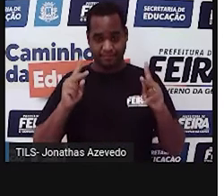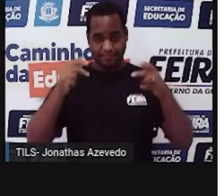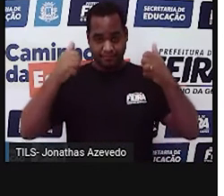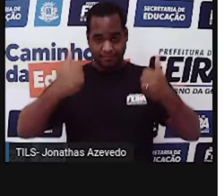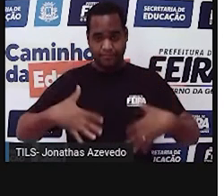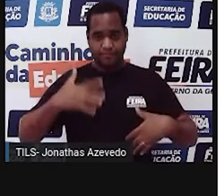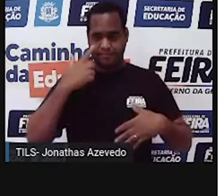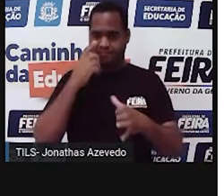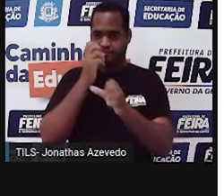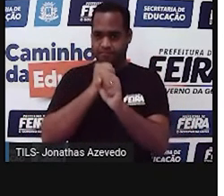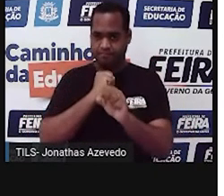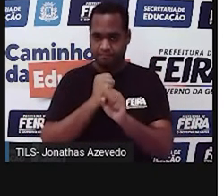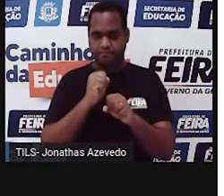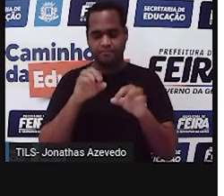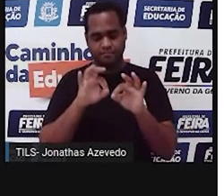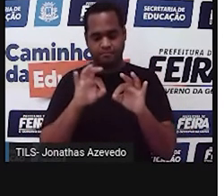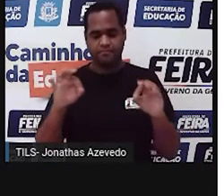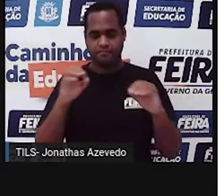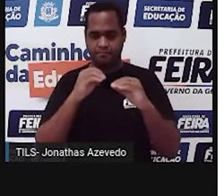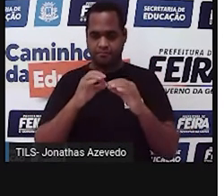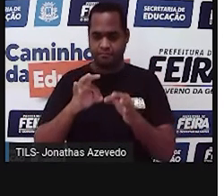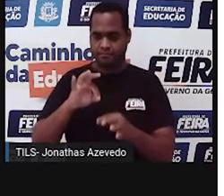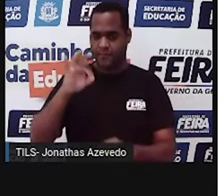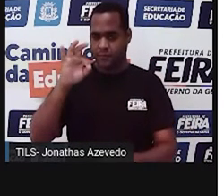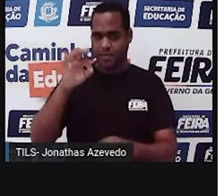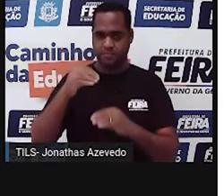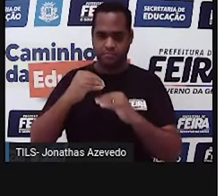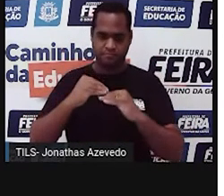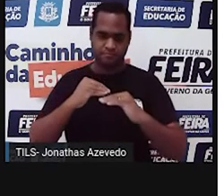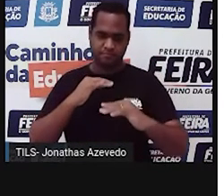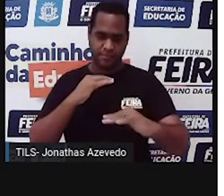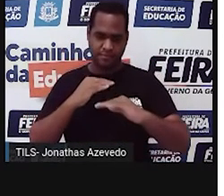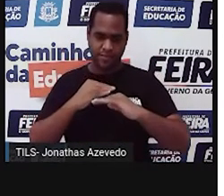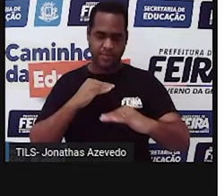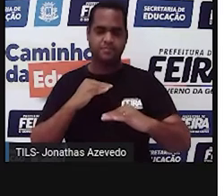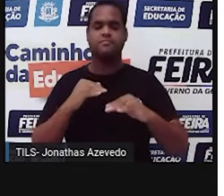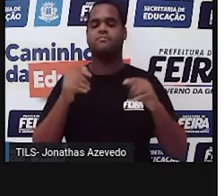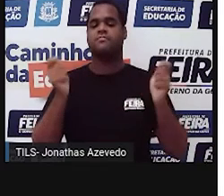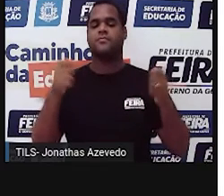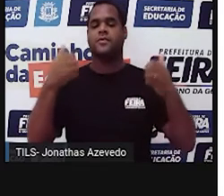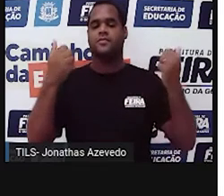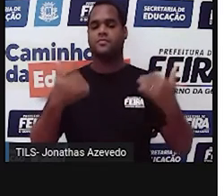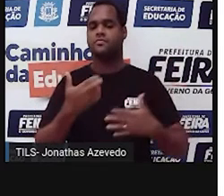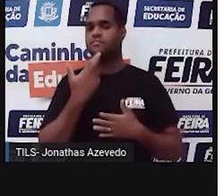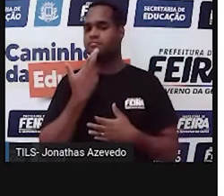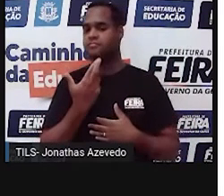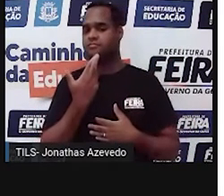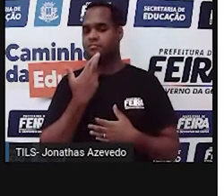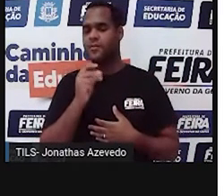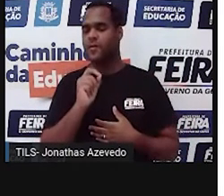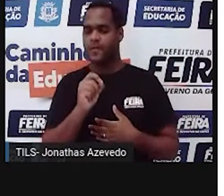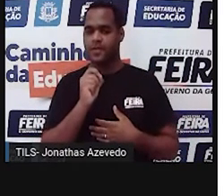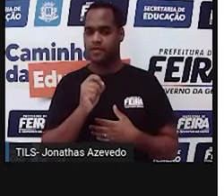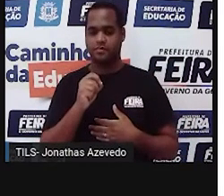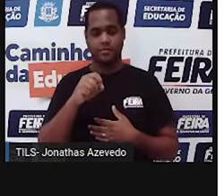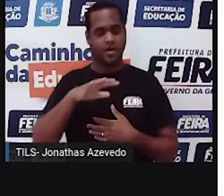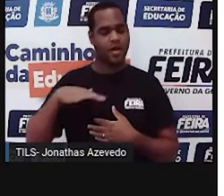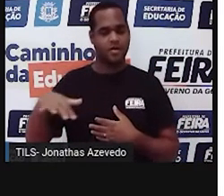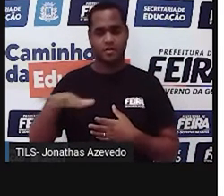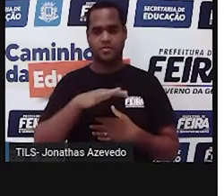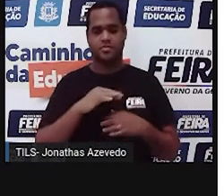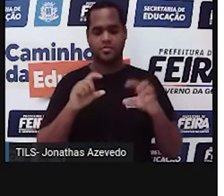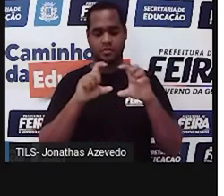pegou a medida do comprimento, multiplicou pela medida da largura, isso vai ter como resultado a área de um